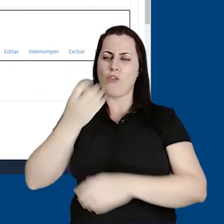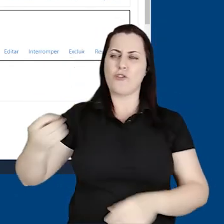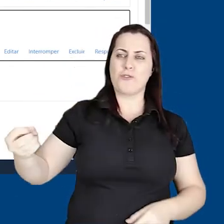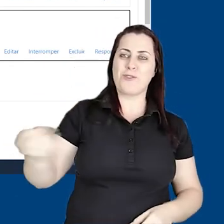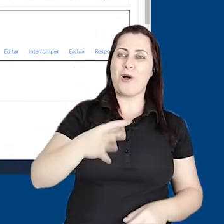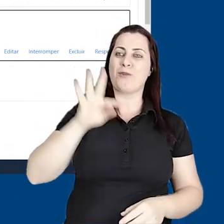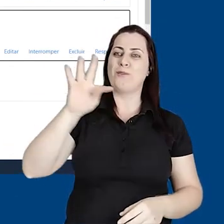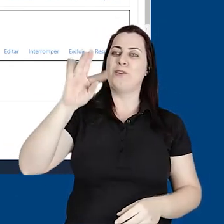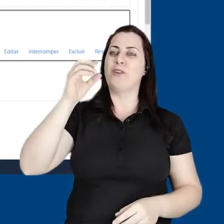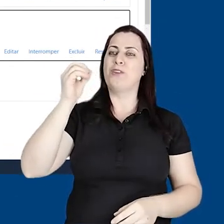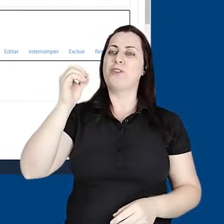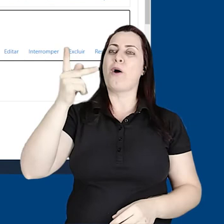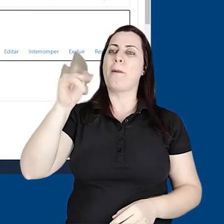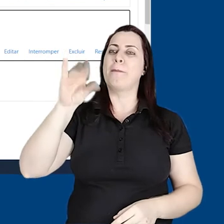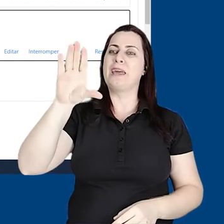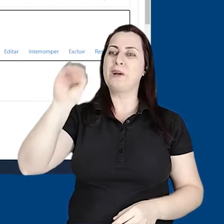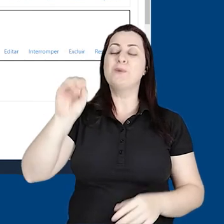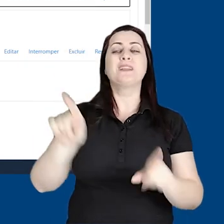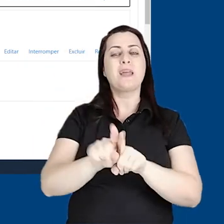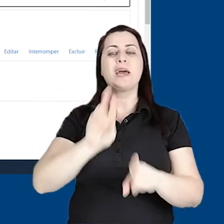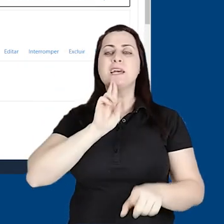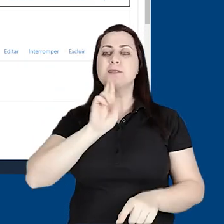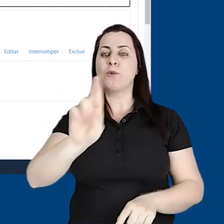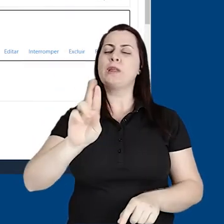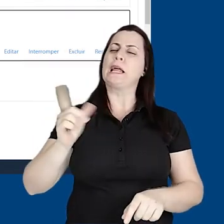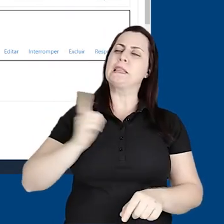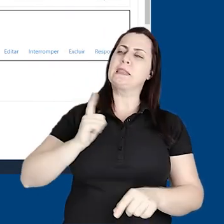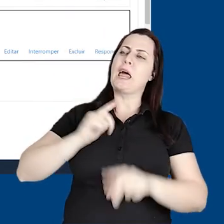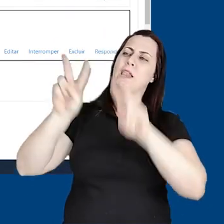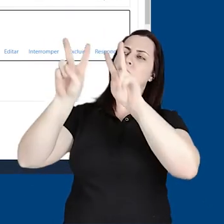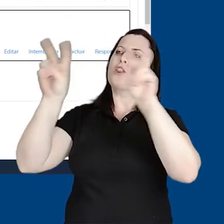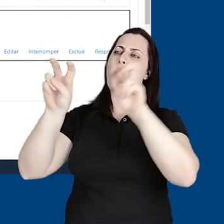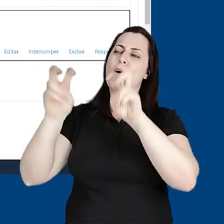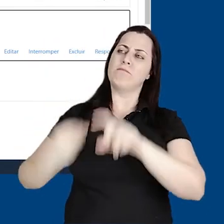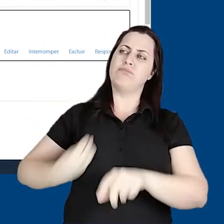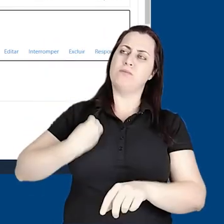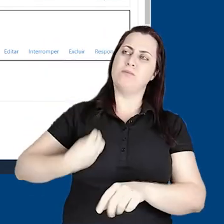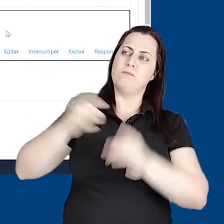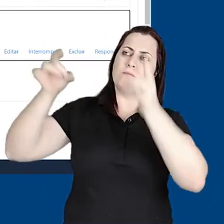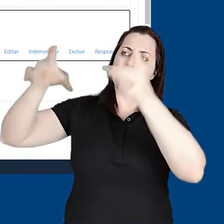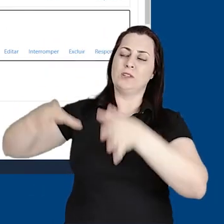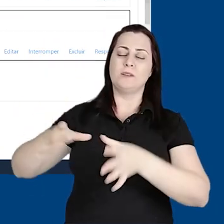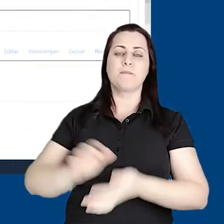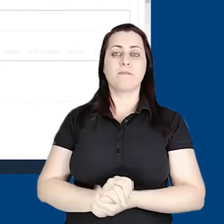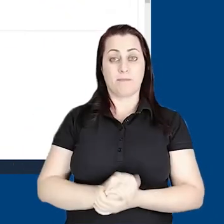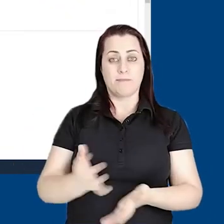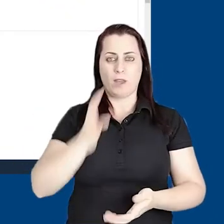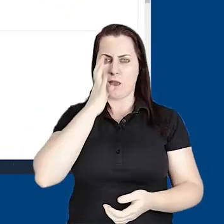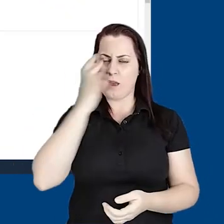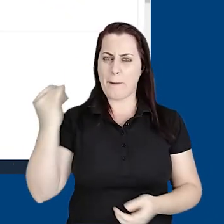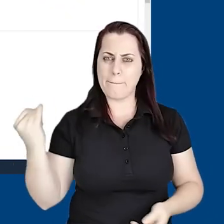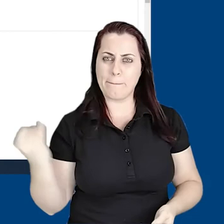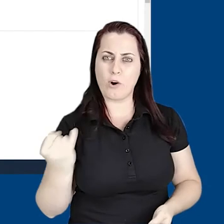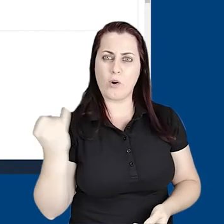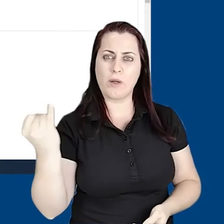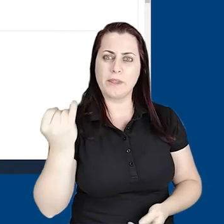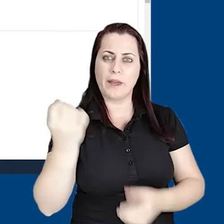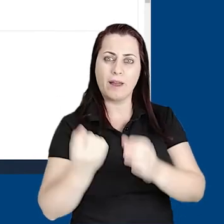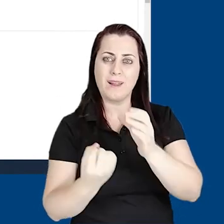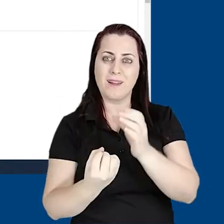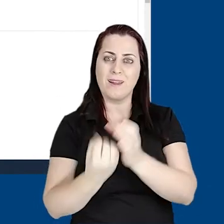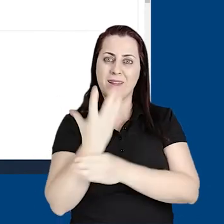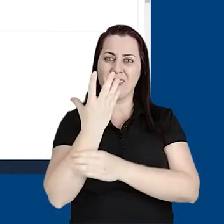aprendemos a criar novos tópicos e responder a tópicos existentes. Uma observação